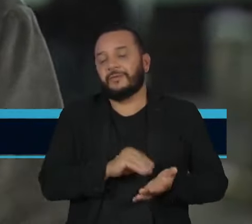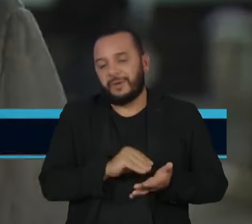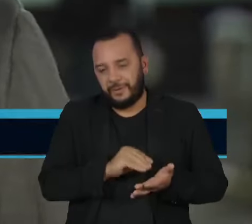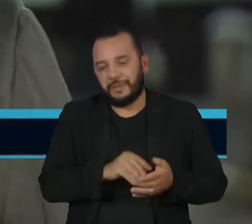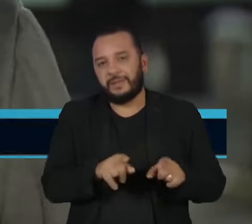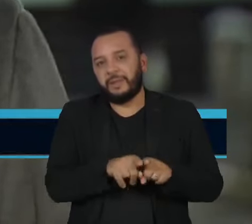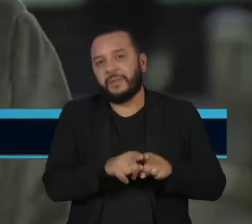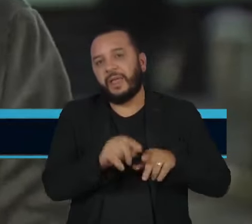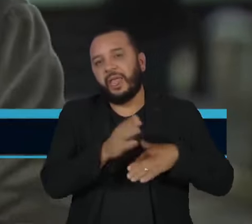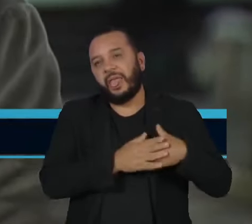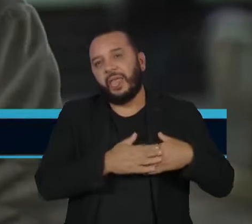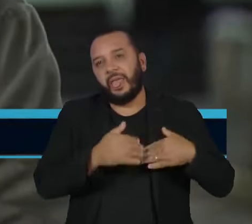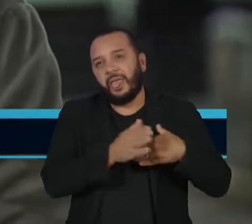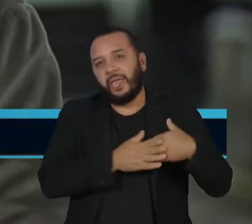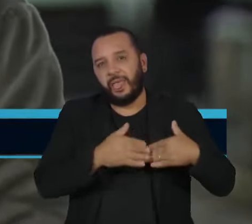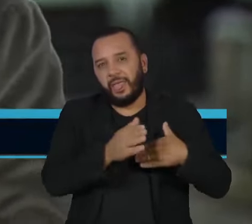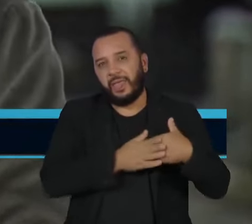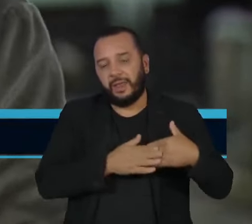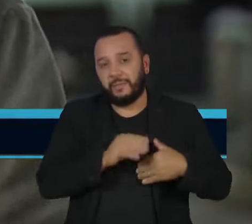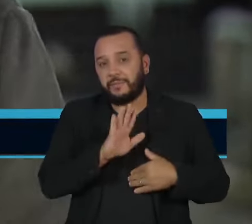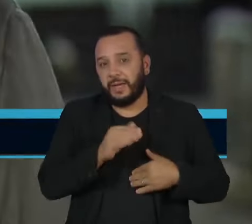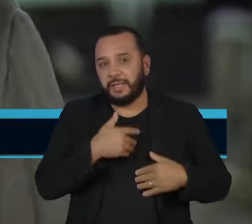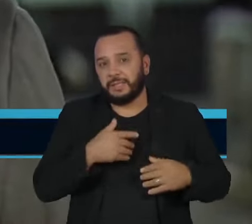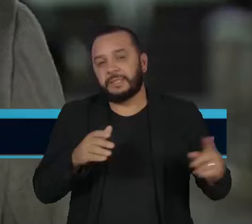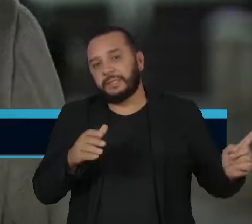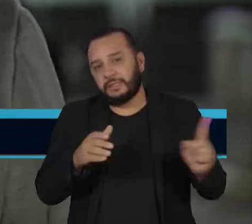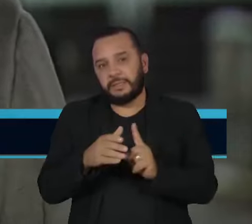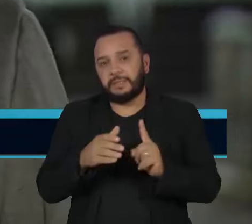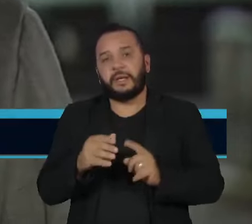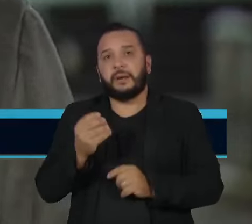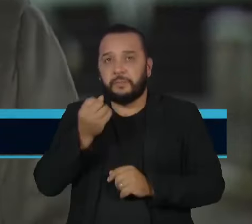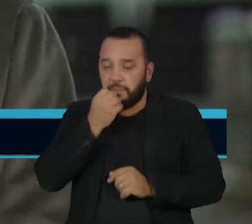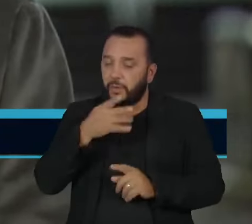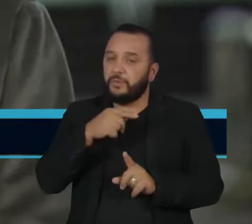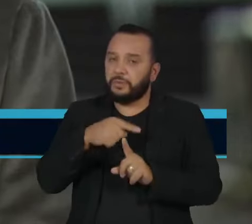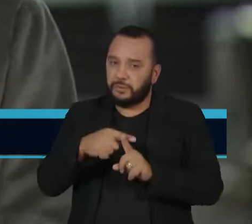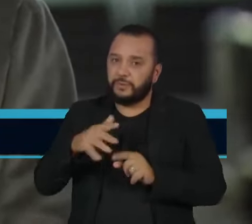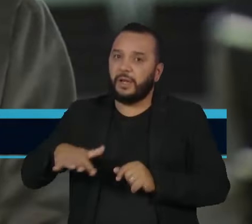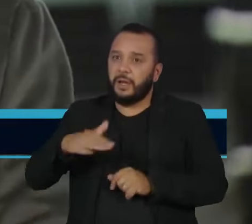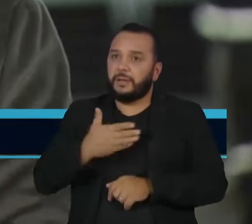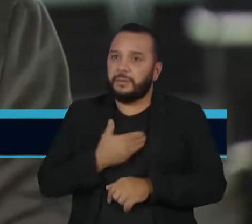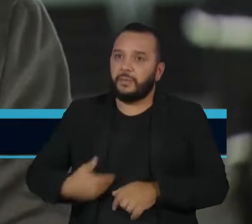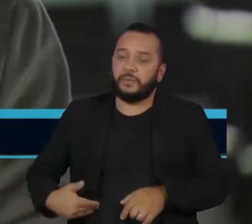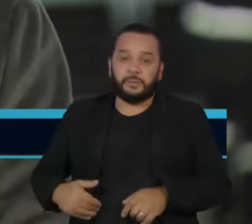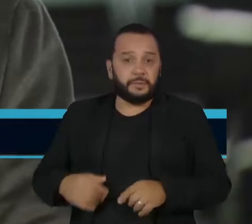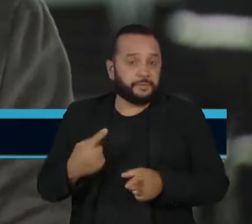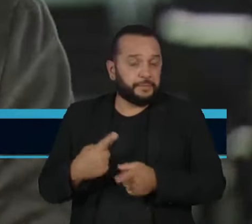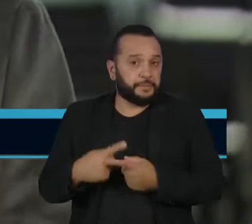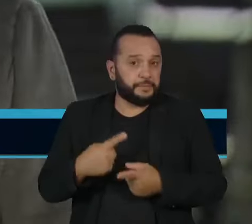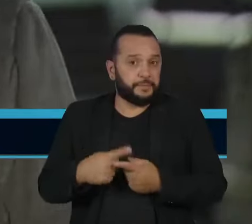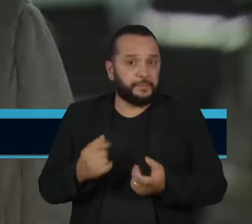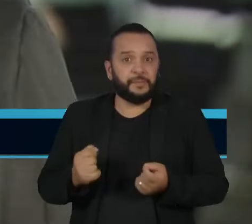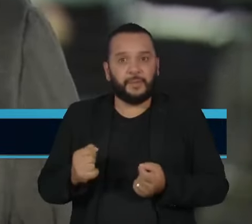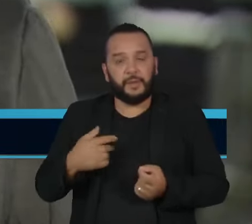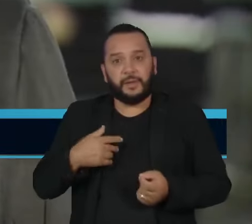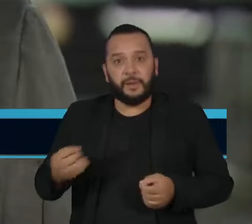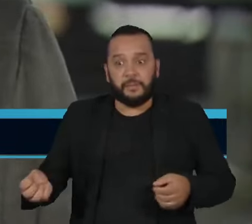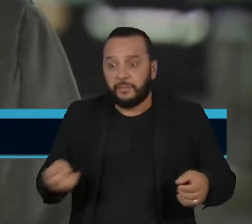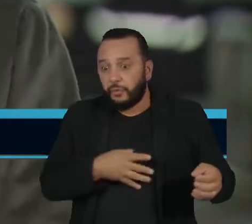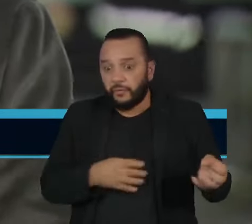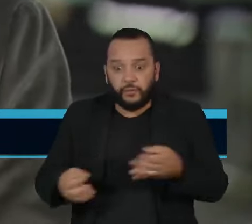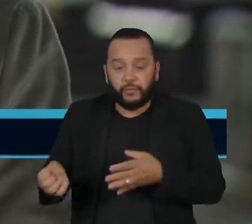mimada. Mas a inclusão pode ser positiva para o serviço público, principalmente quando se trata de modernização.